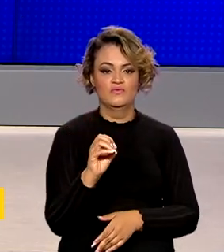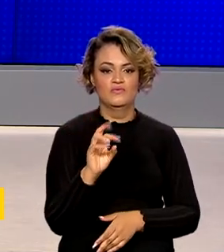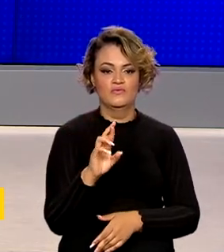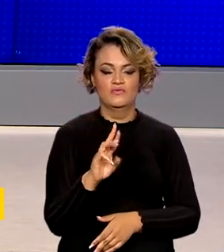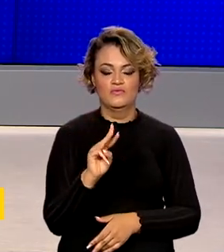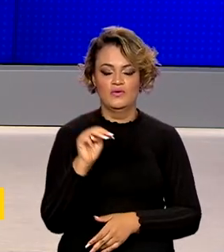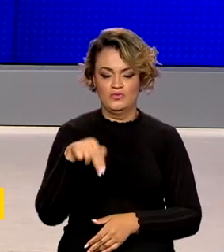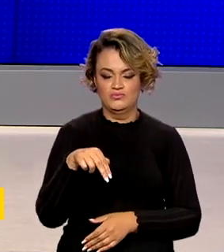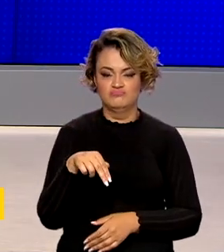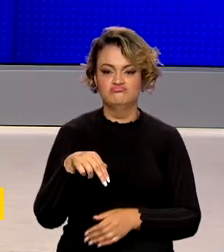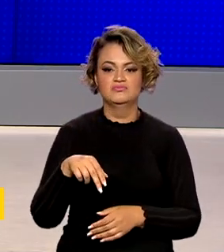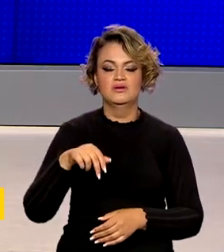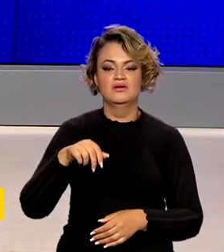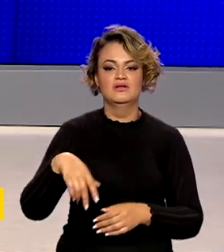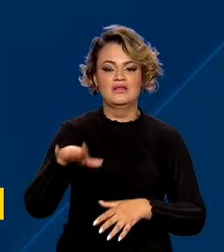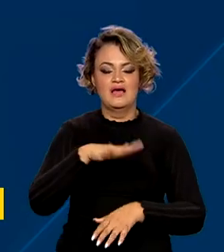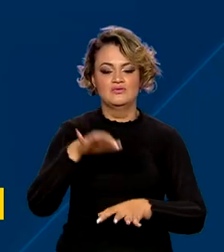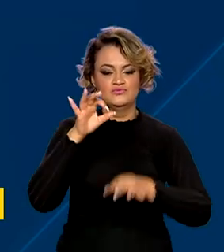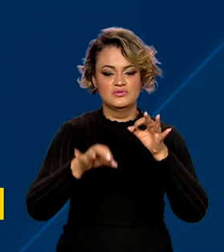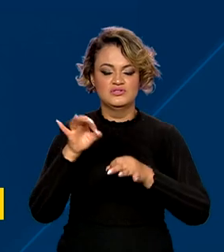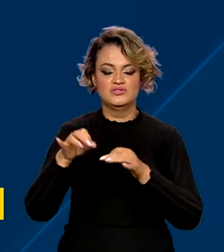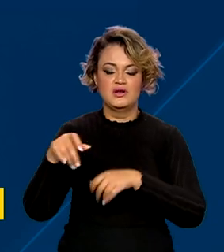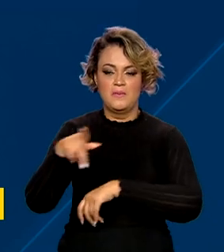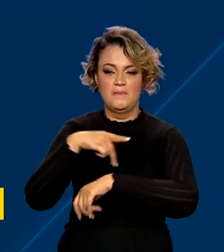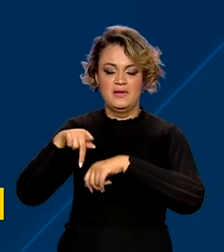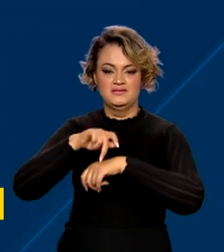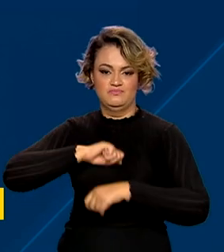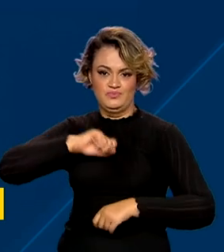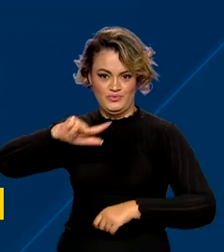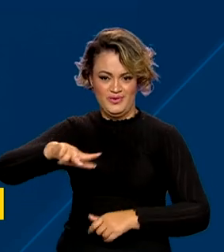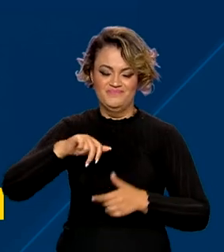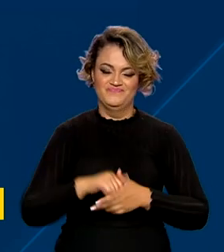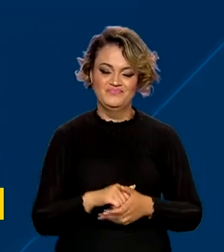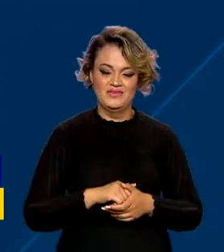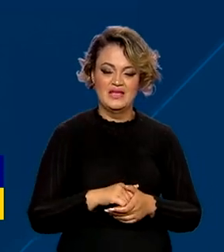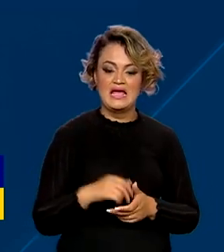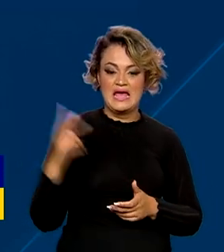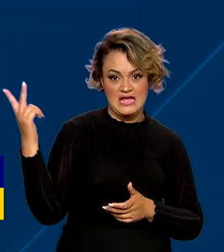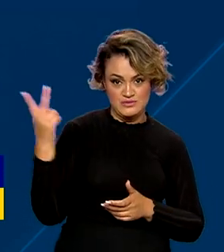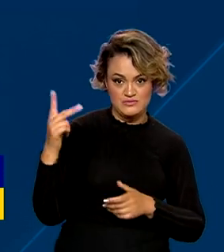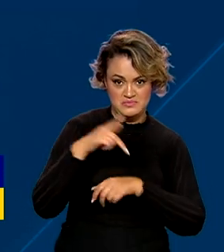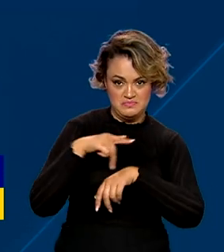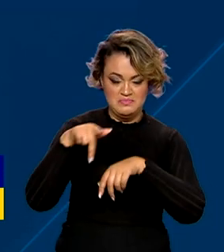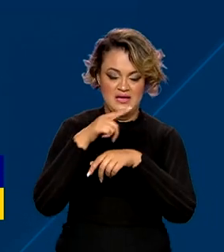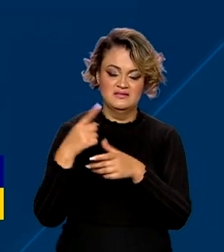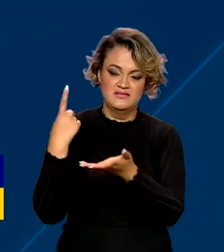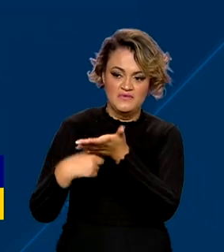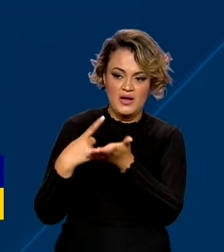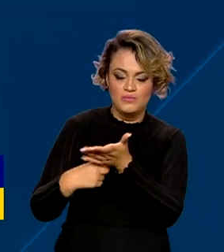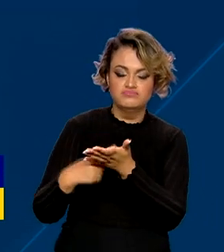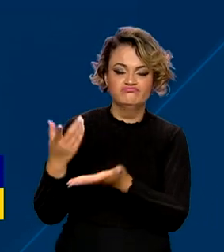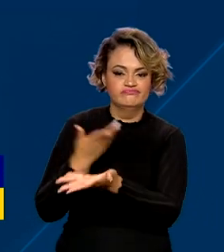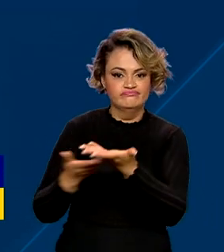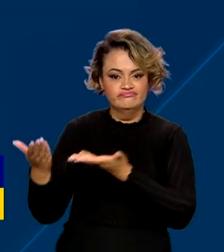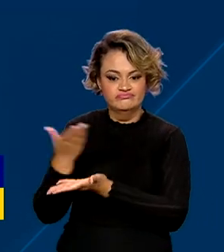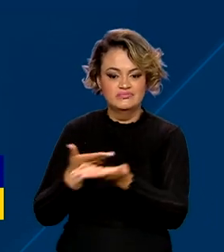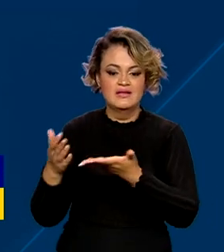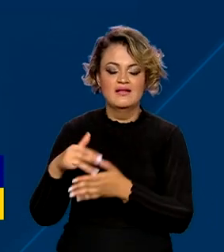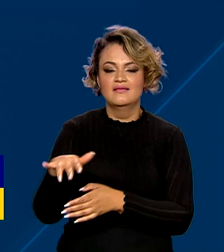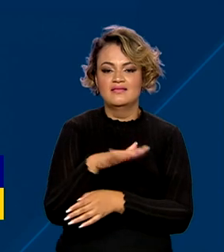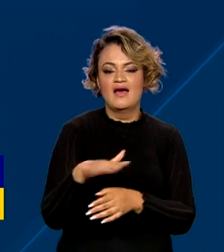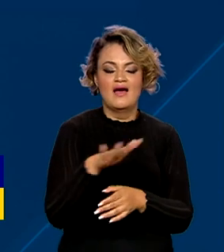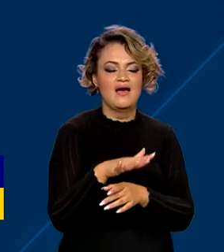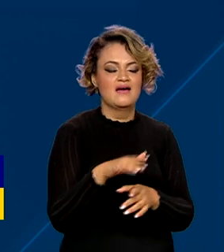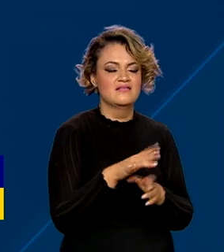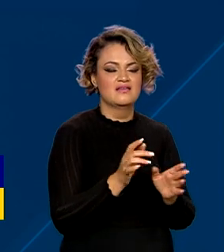Lisboa, em Portugal. Brasil e Portugal firmaram acordos de intercâmbio e cooperação, tanto na área